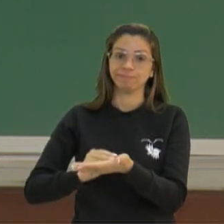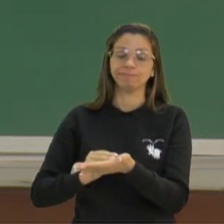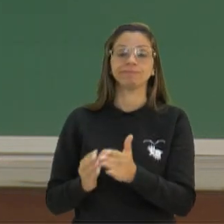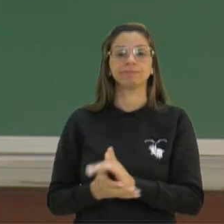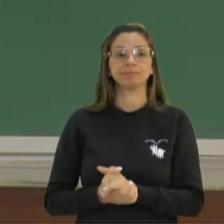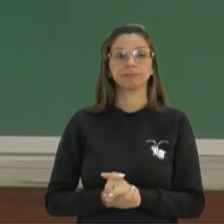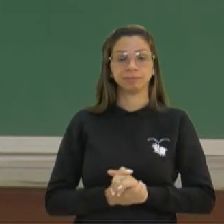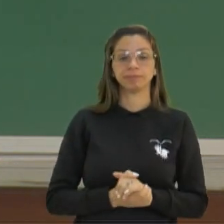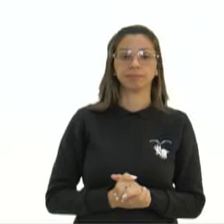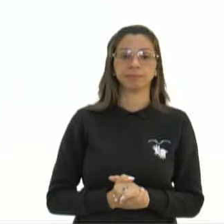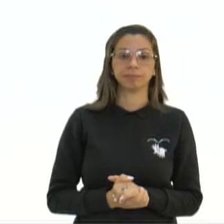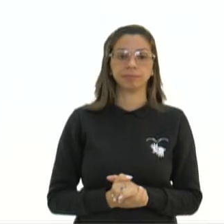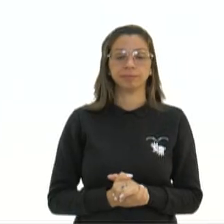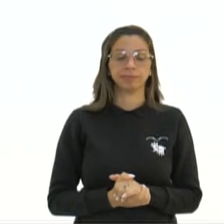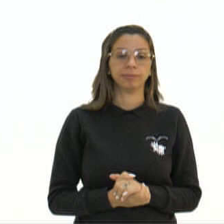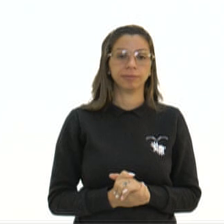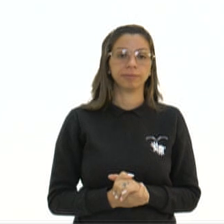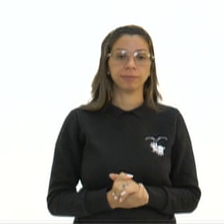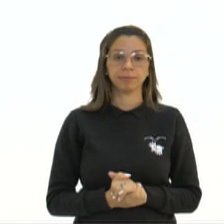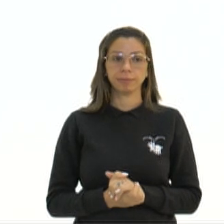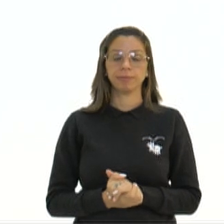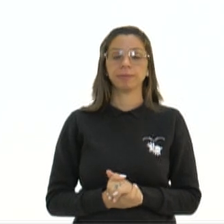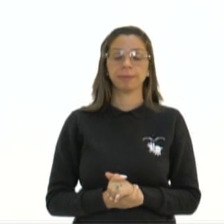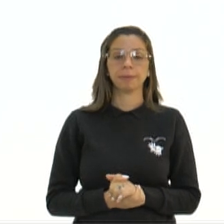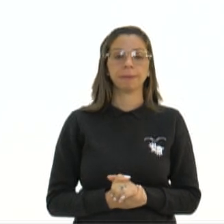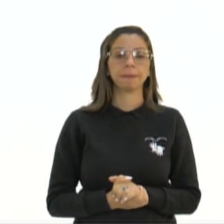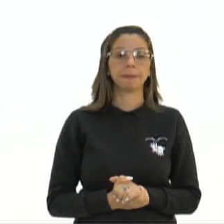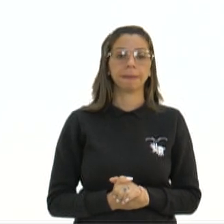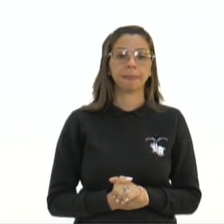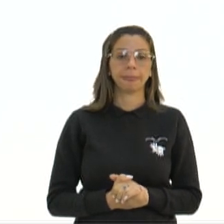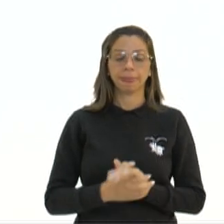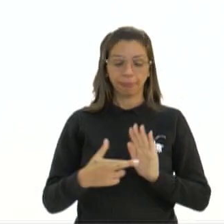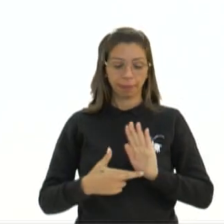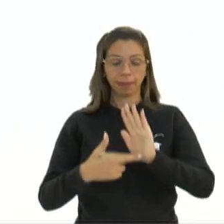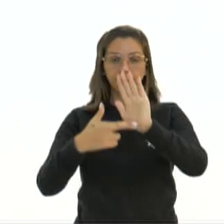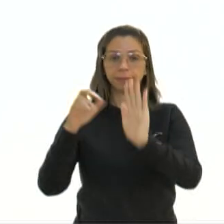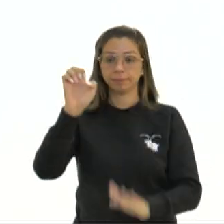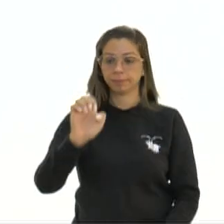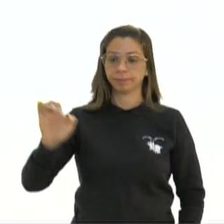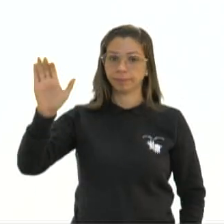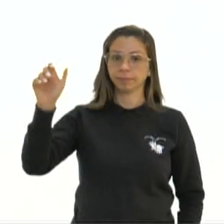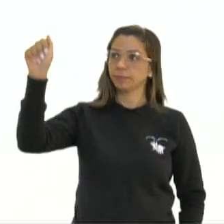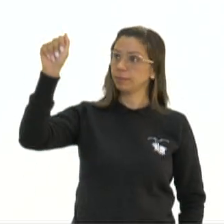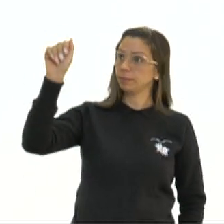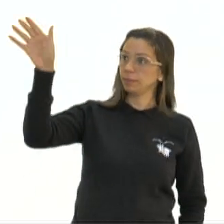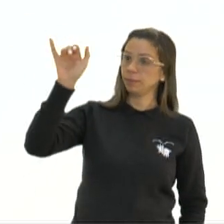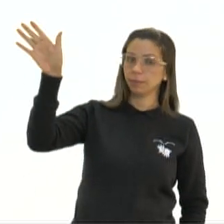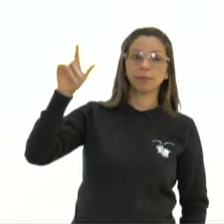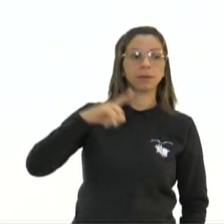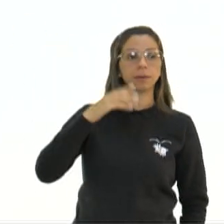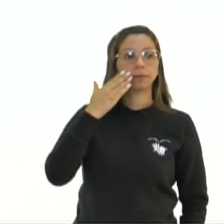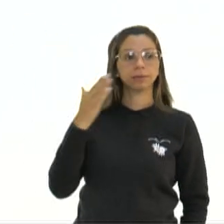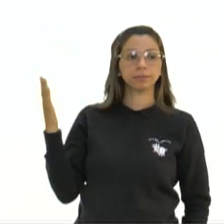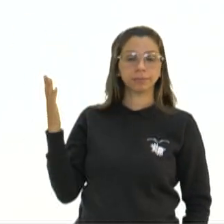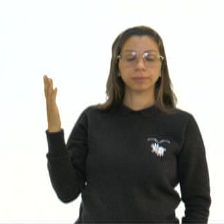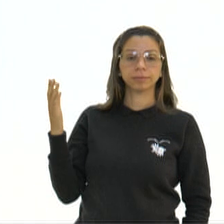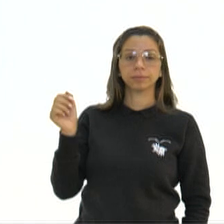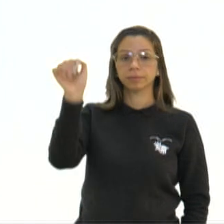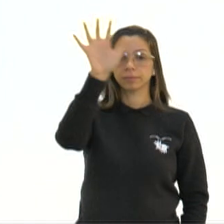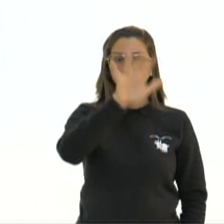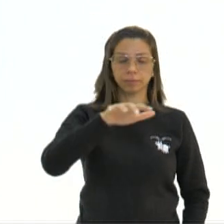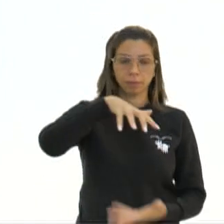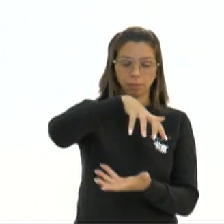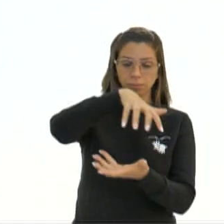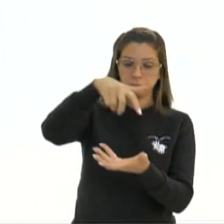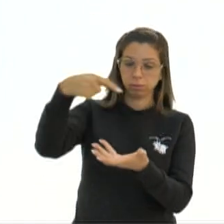Aqui já começamos com a representatividade da Europa e da Ásia, já temos aqui, ó, esses